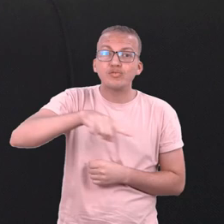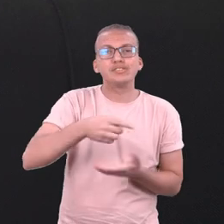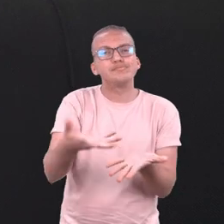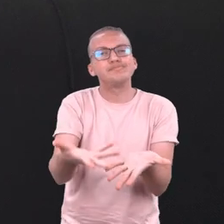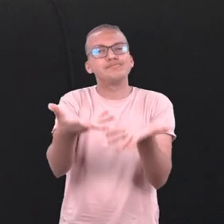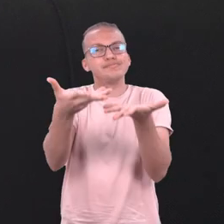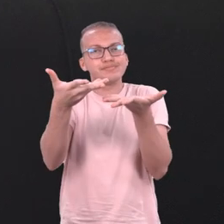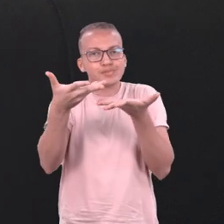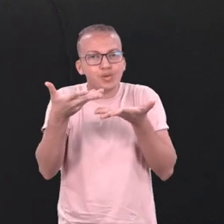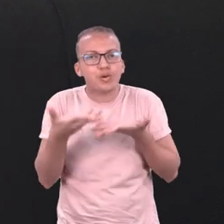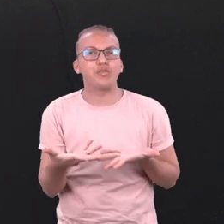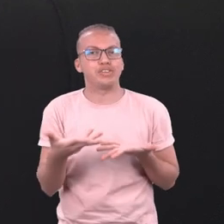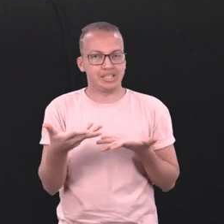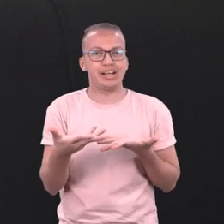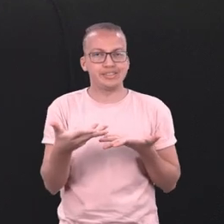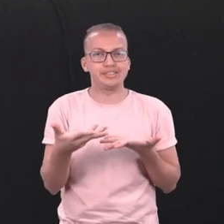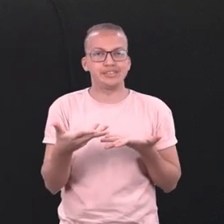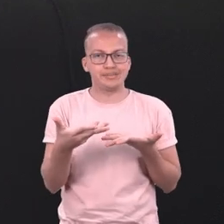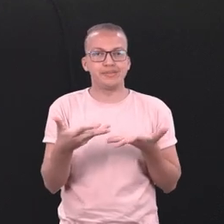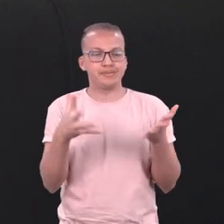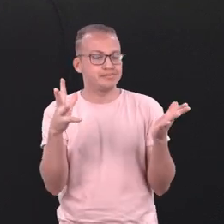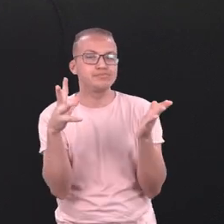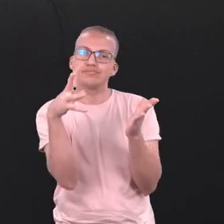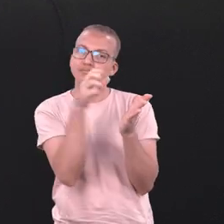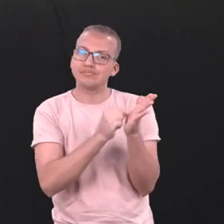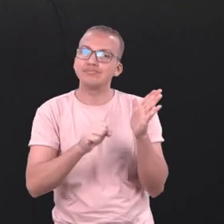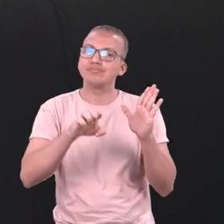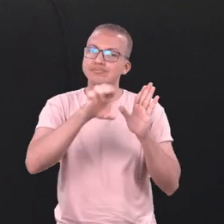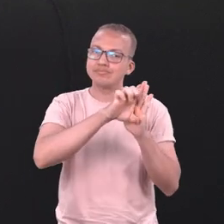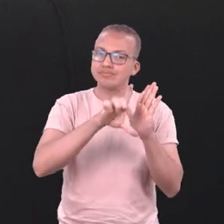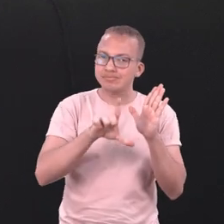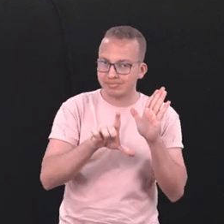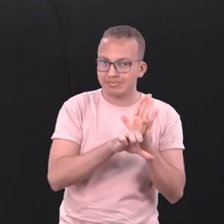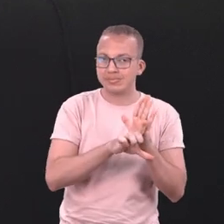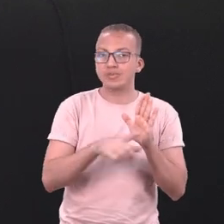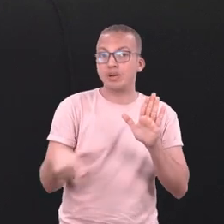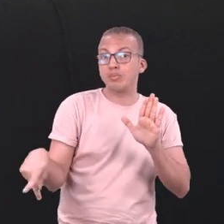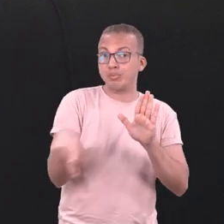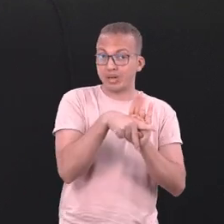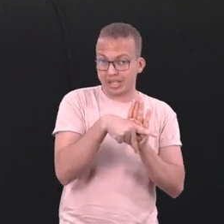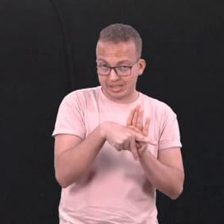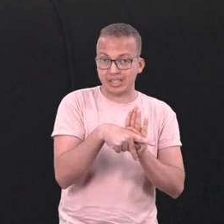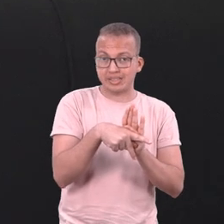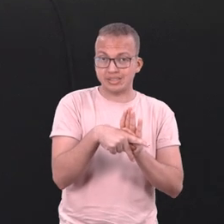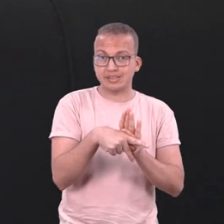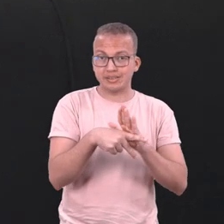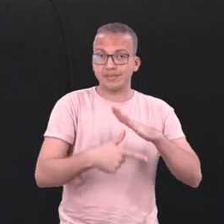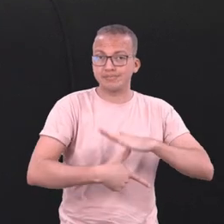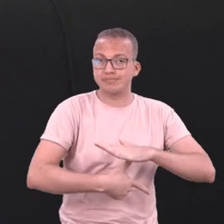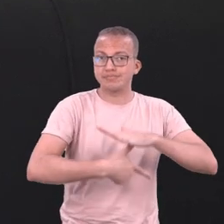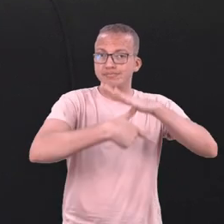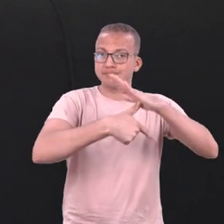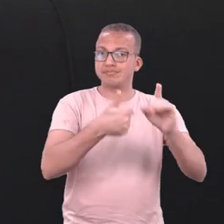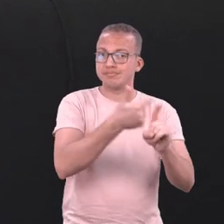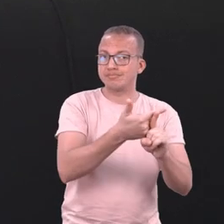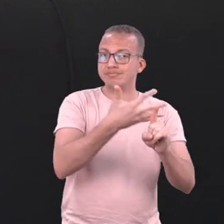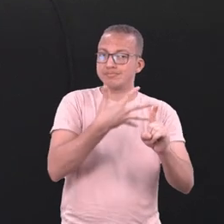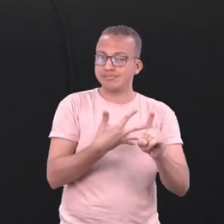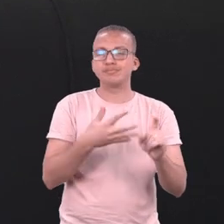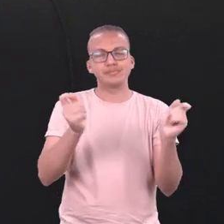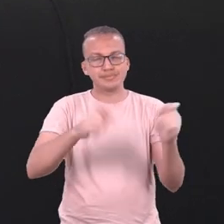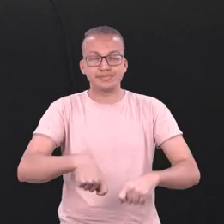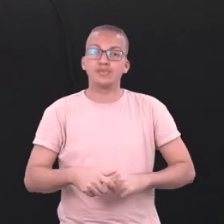convidados a participarem dos editais promovidos pela pró-reitoria de extensão. Vocês terão a oportunidade de participar de diversos